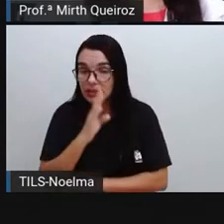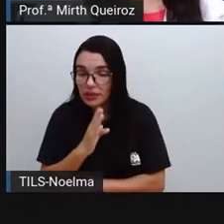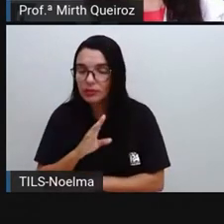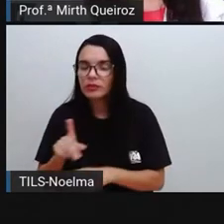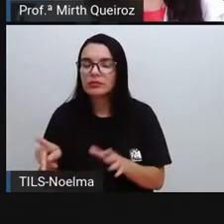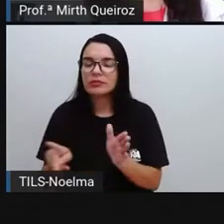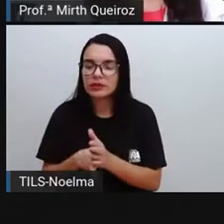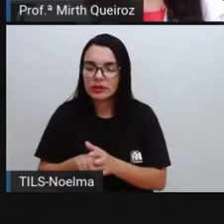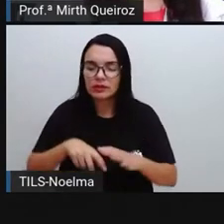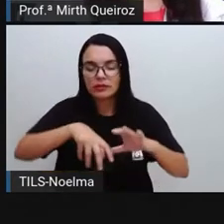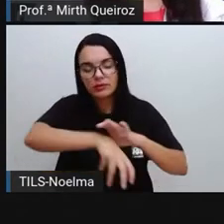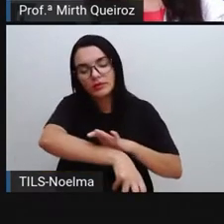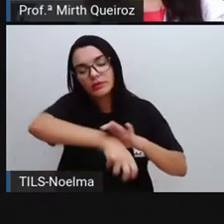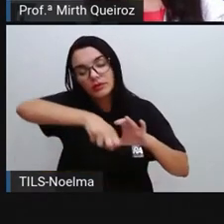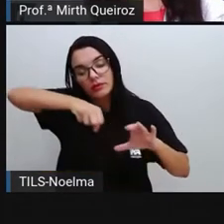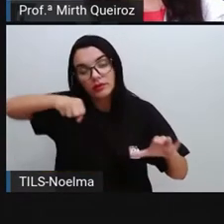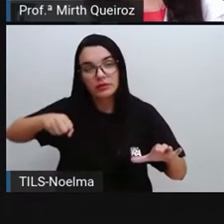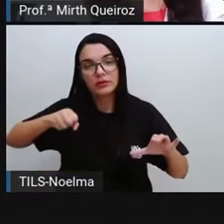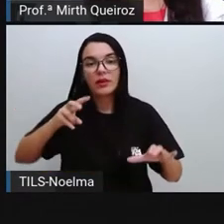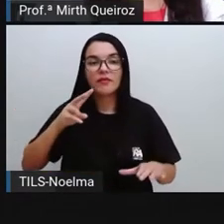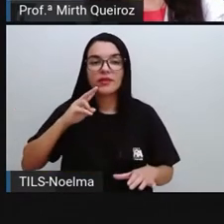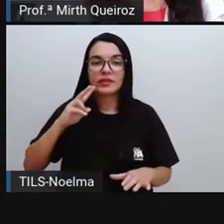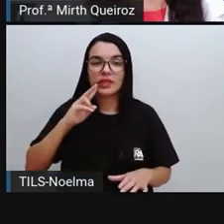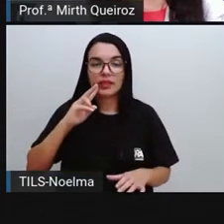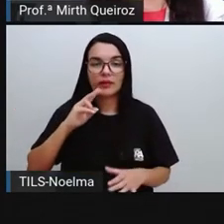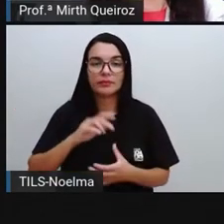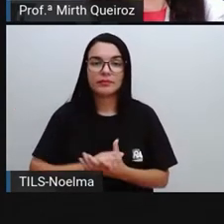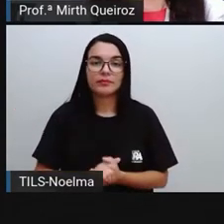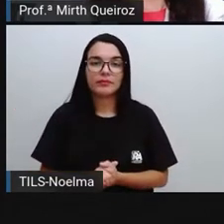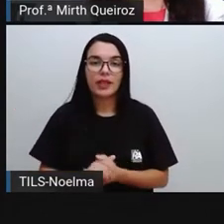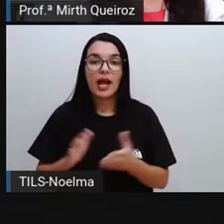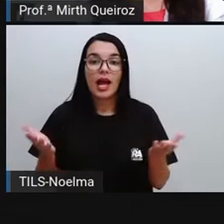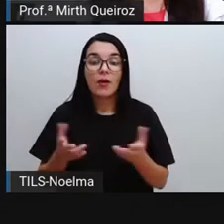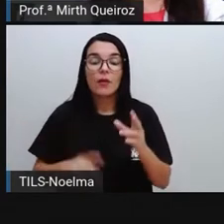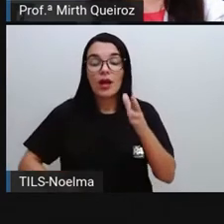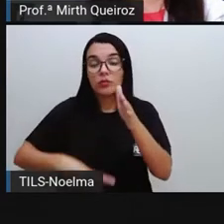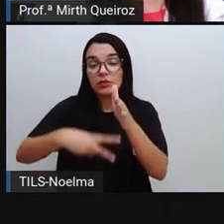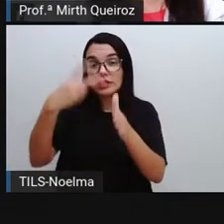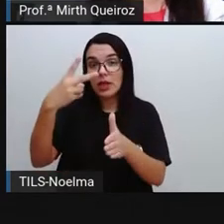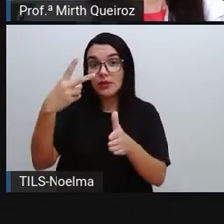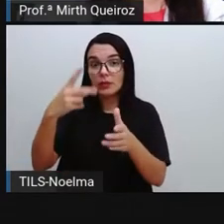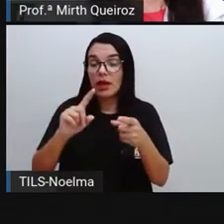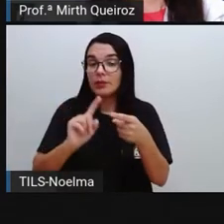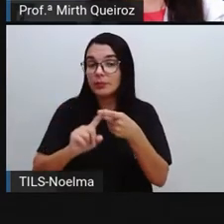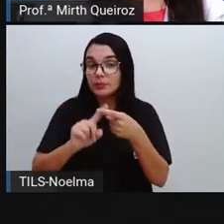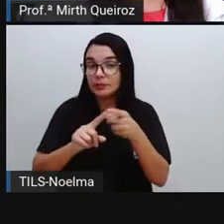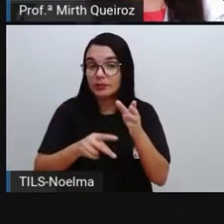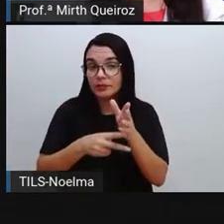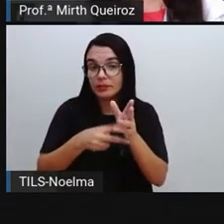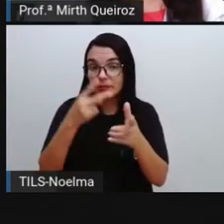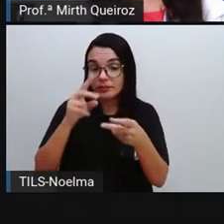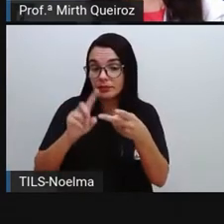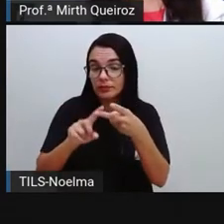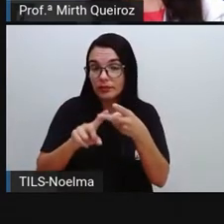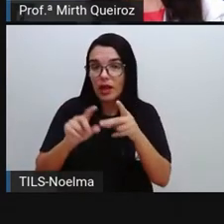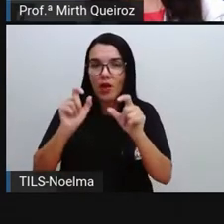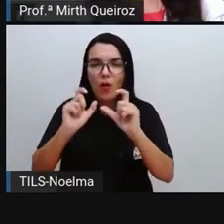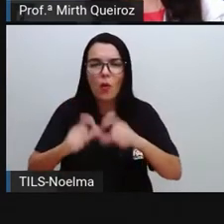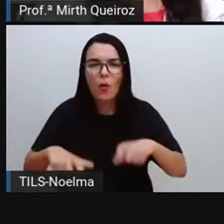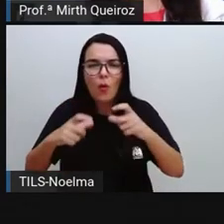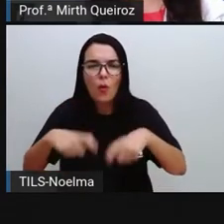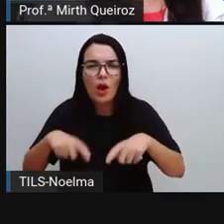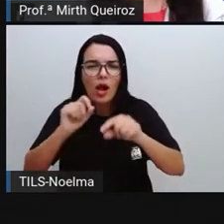Faz parte do setor primário. Nós temos o setor secundário, que é aquele setor onde há a